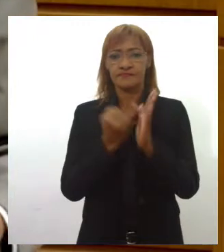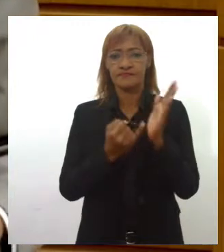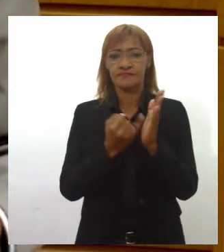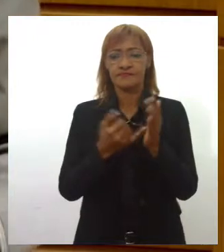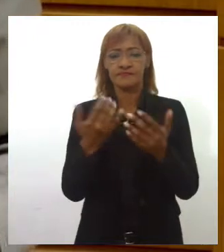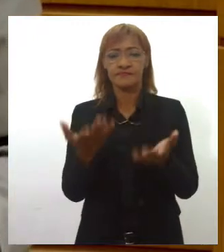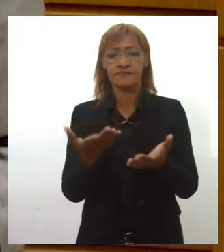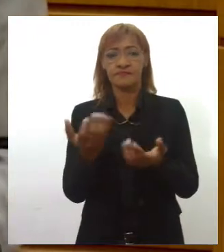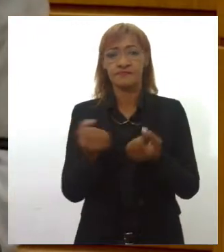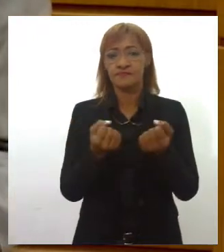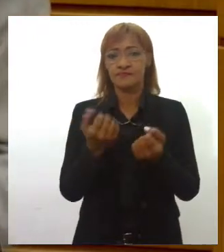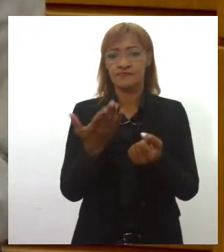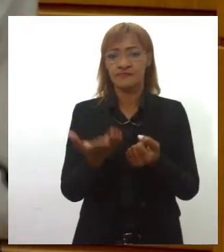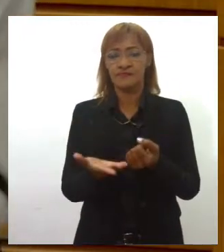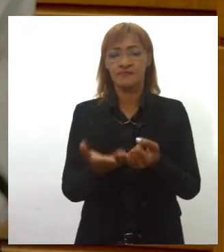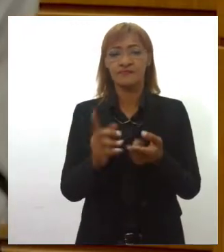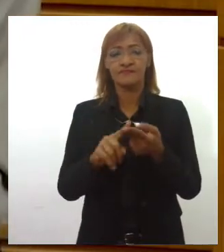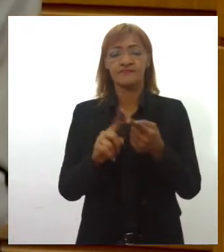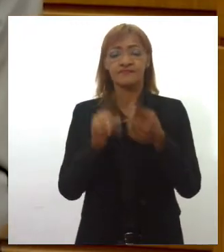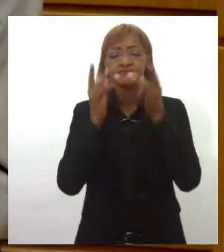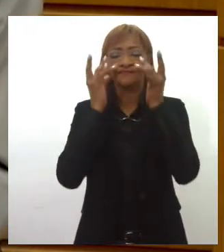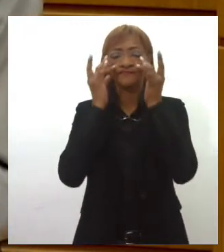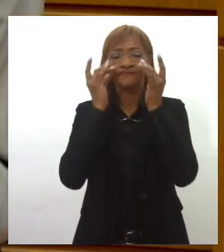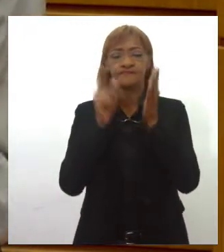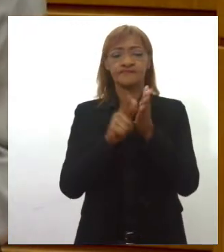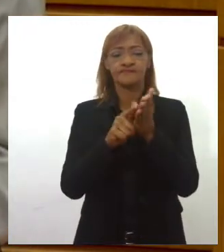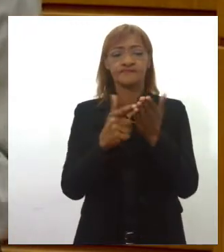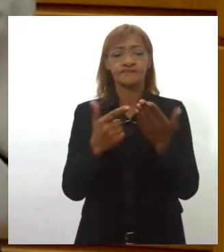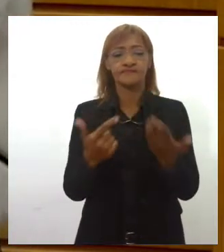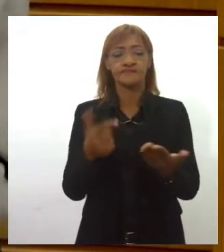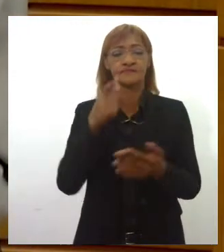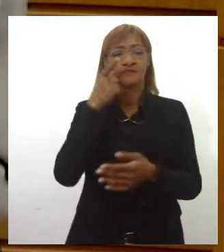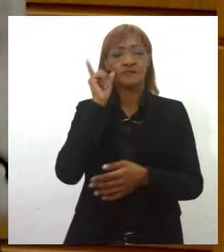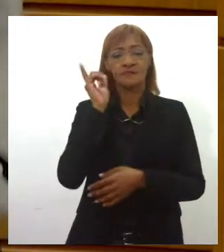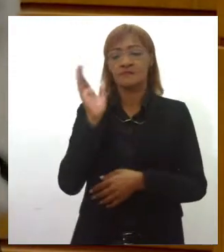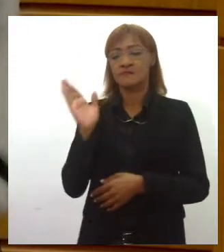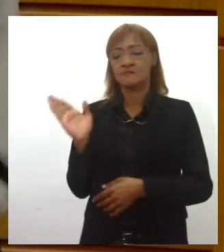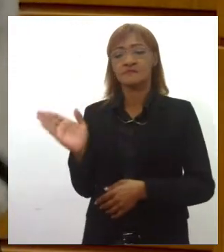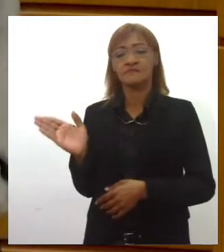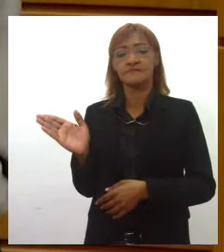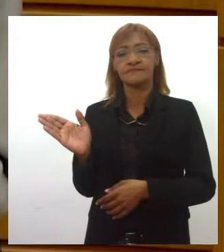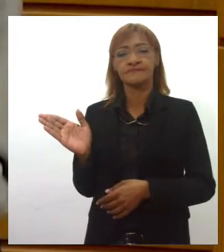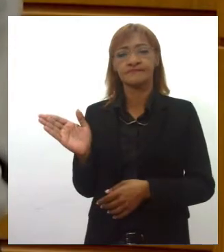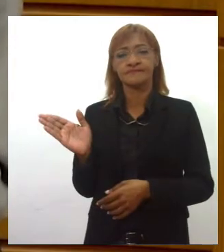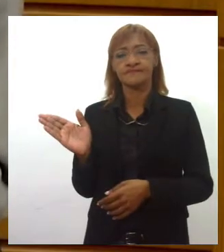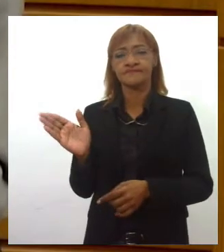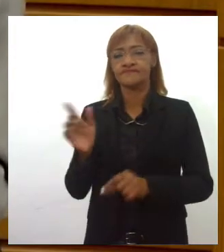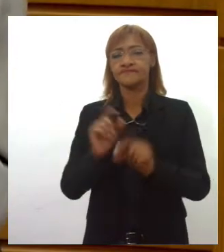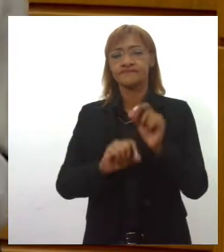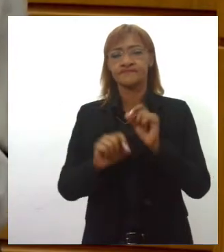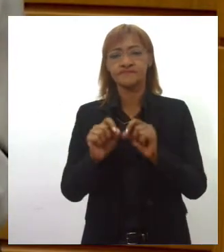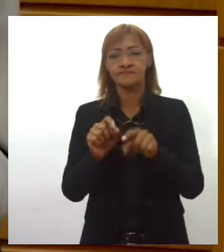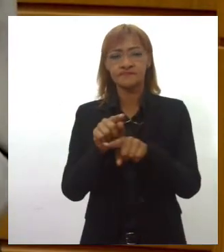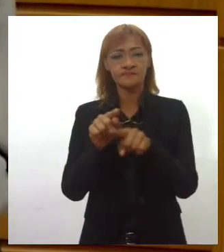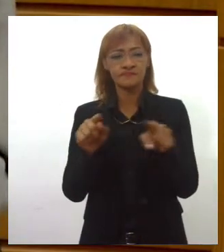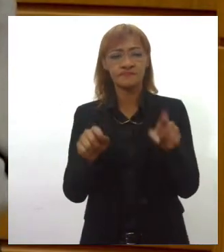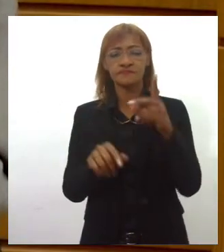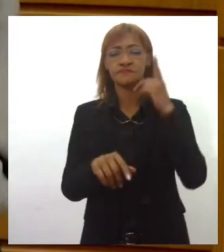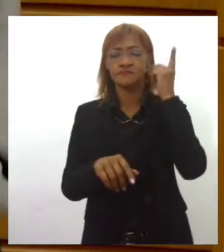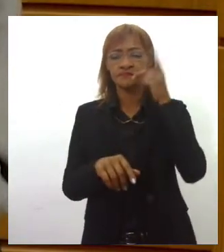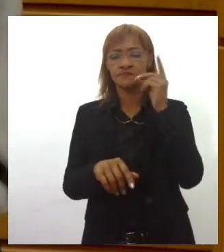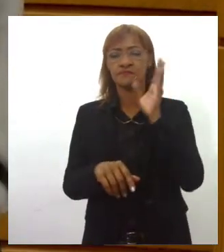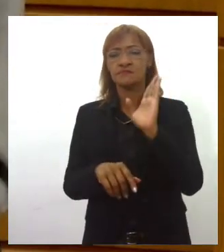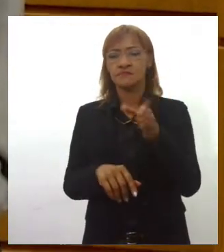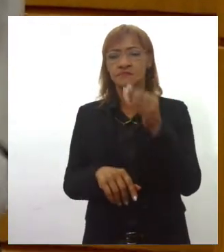a atenção, que foi publicada no Jornal do Dia de ontem, matéria do Jornal do Dia. Eu acho que os colegas deputados já tiveram a